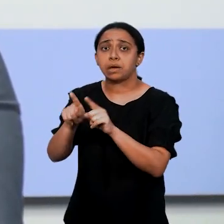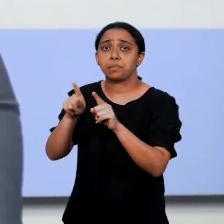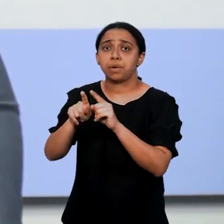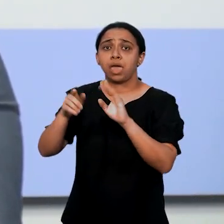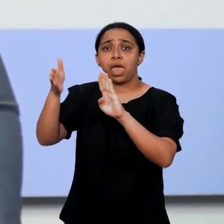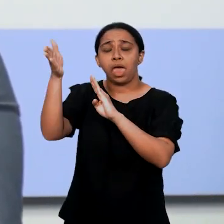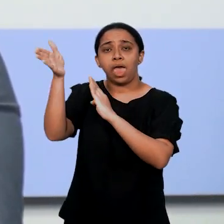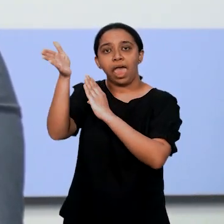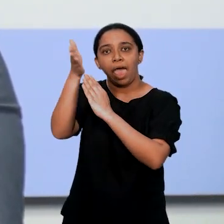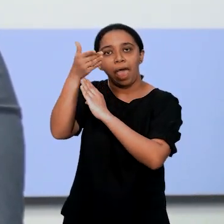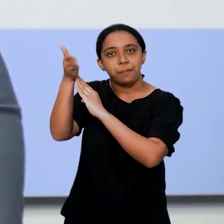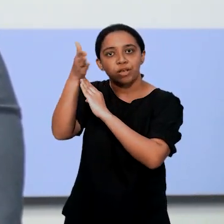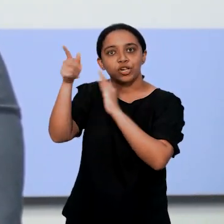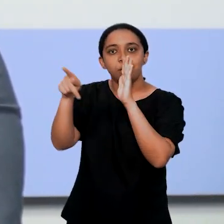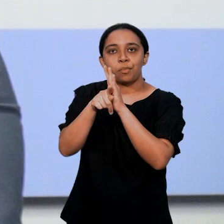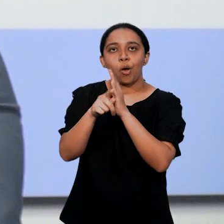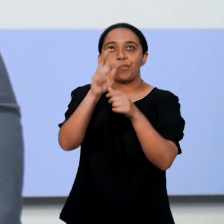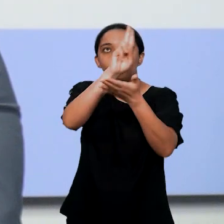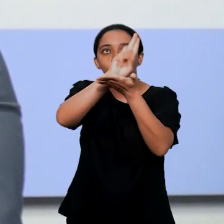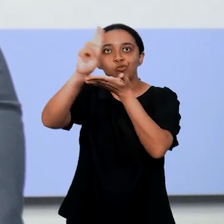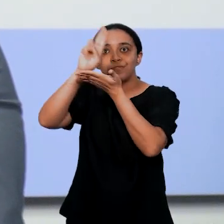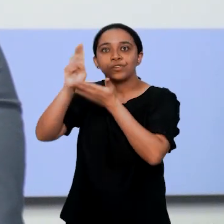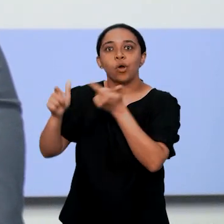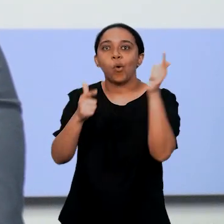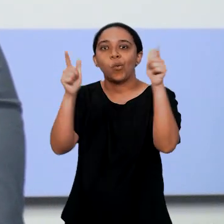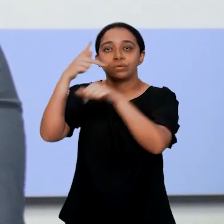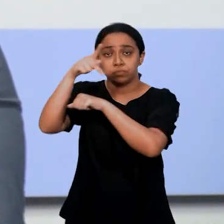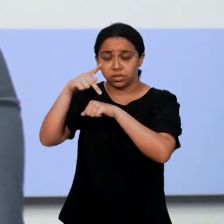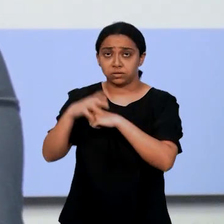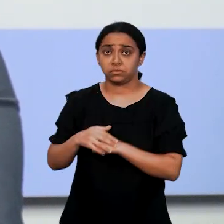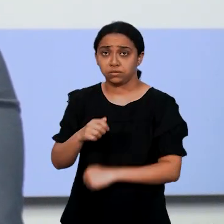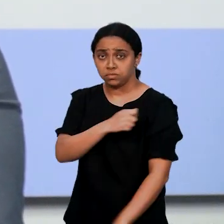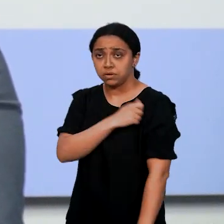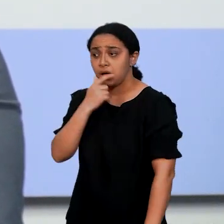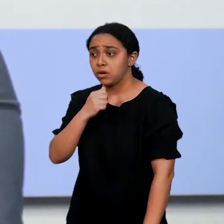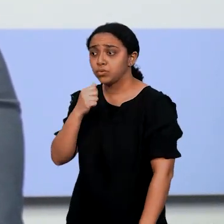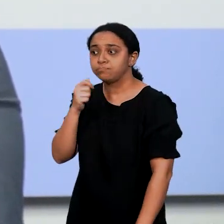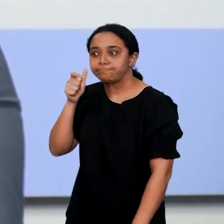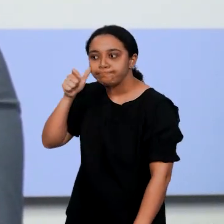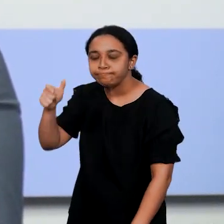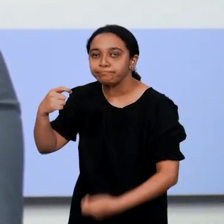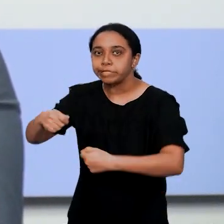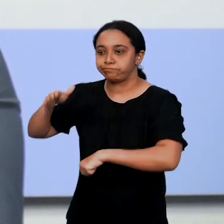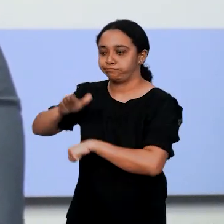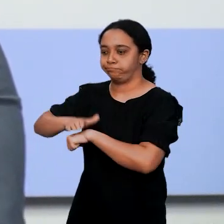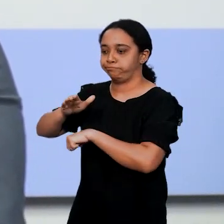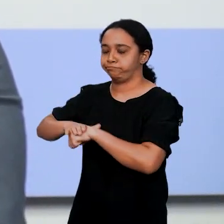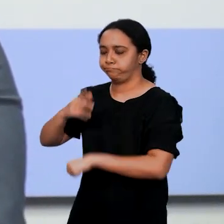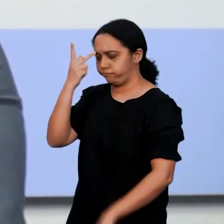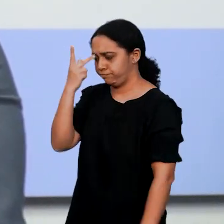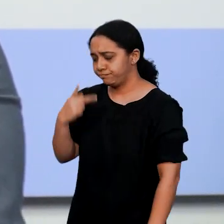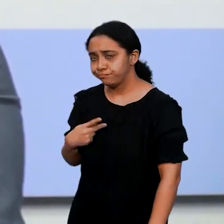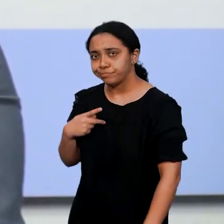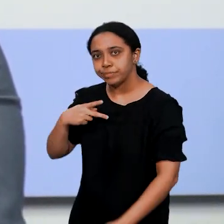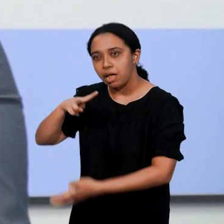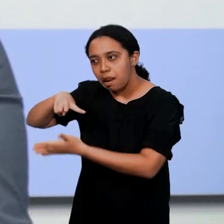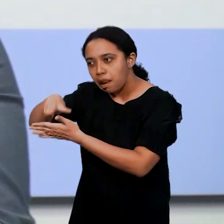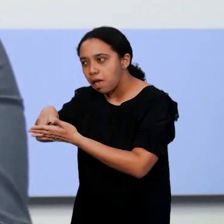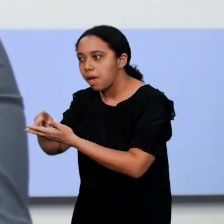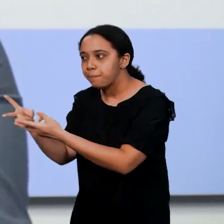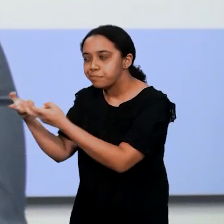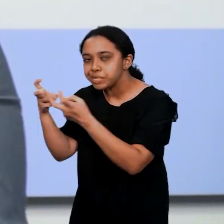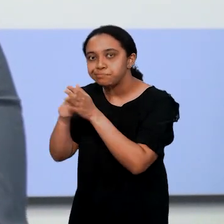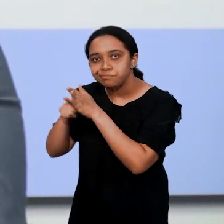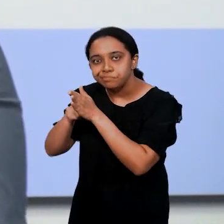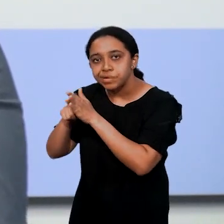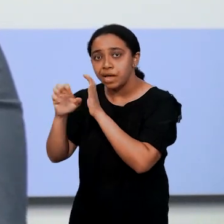são das embaixadas das universidades estrangeiras. Então, o aluno interessado, ele tem que ter muita autonomia para ler e